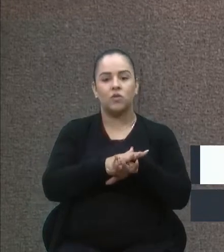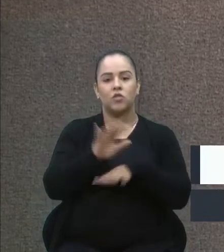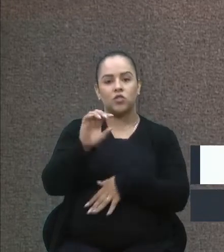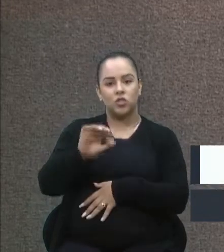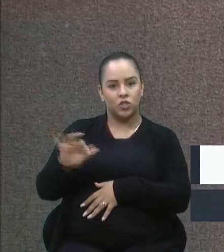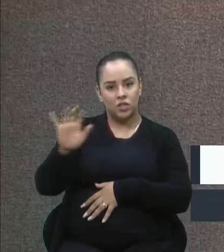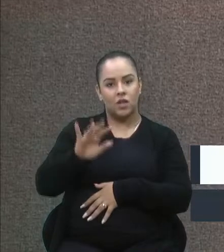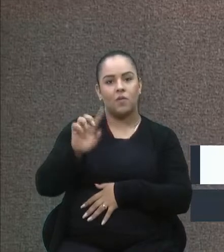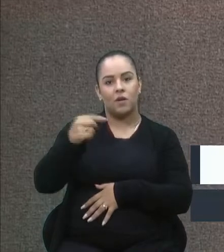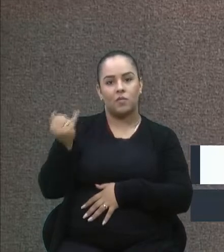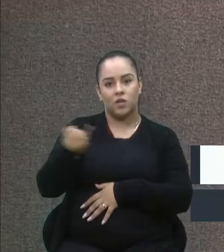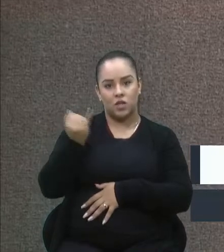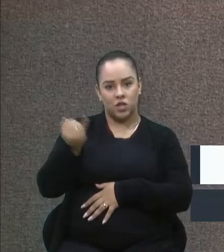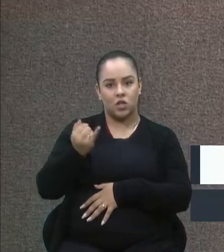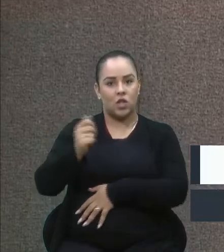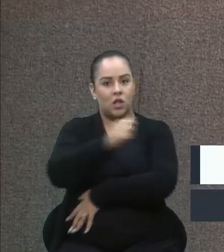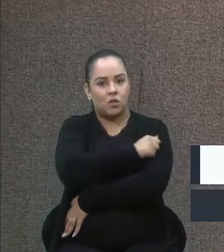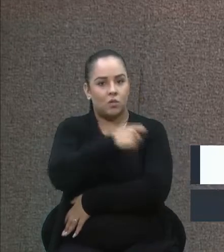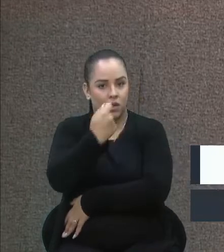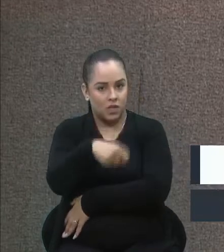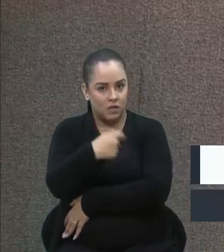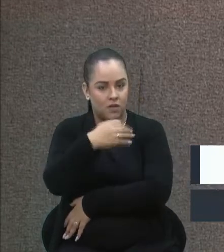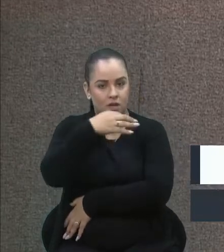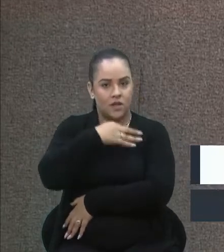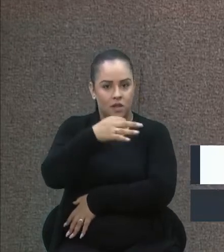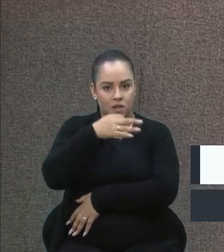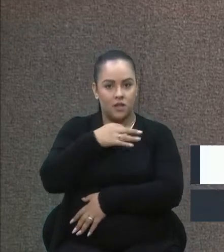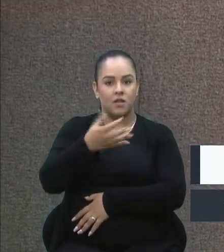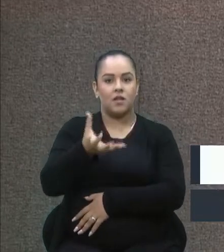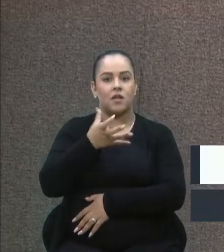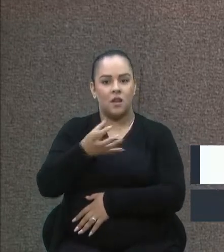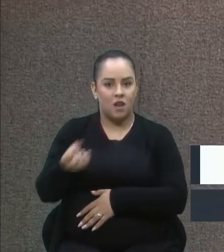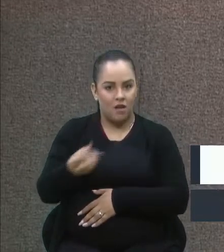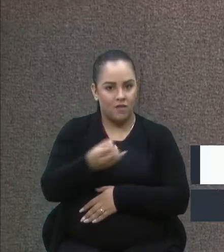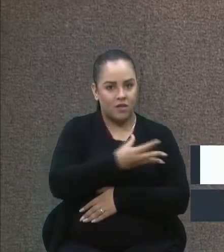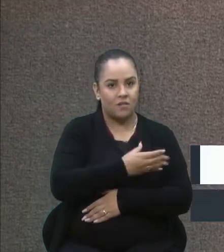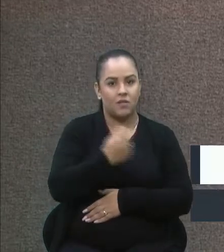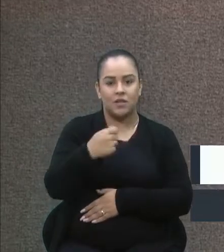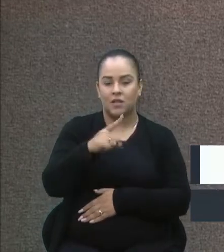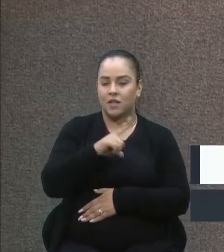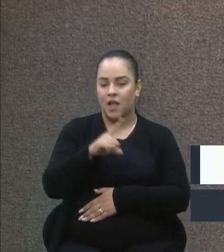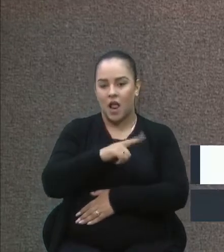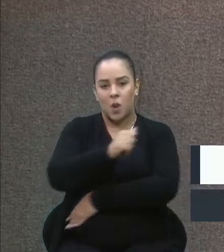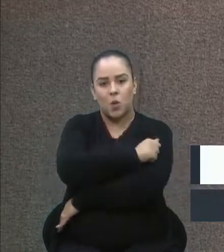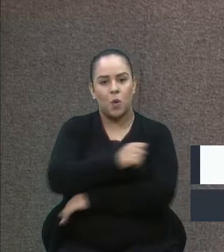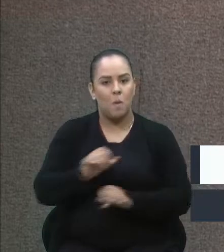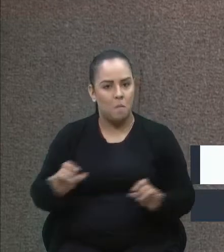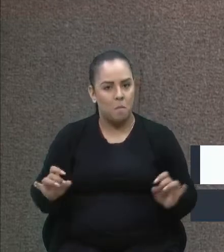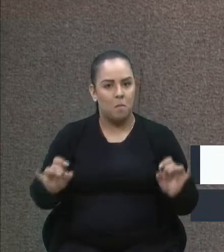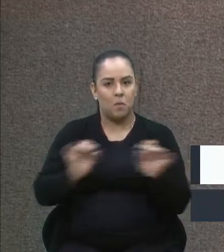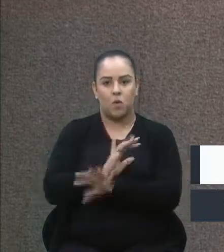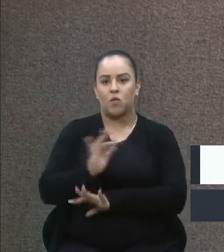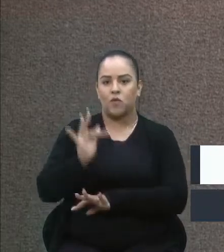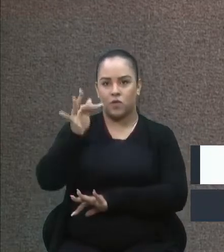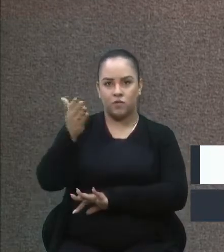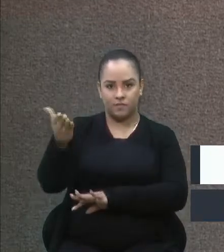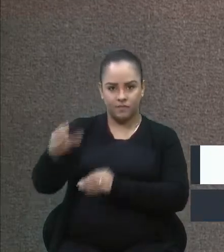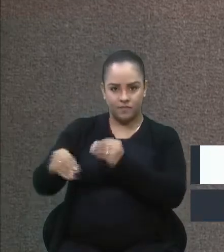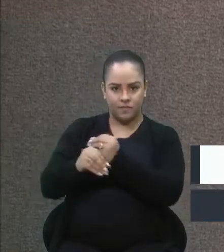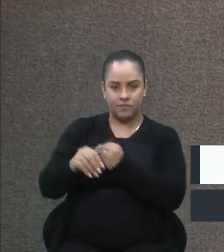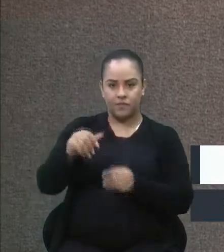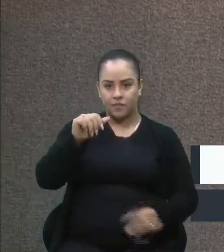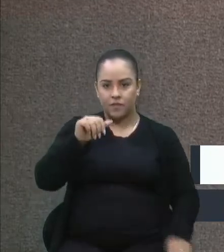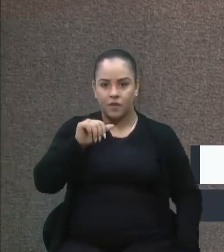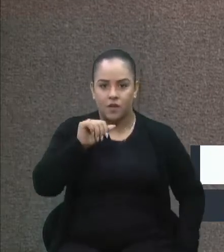precisam, Caxias, que é da inovação, precisa ter alunos preparados para o futuro. A sua parte, vereador Marcon.